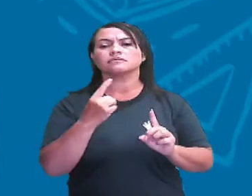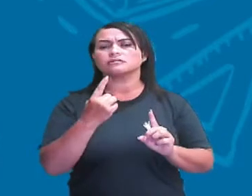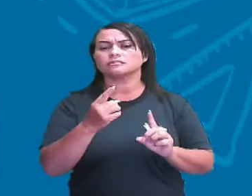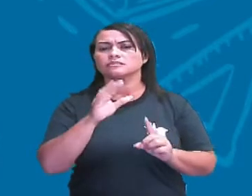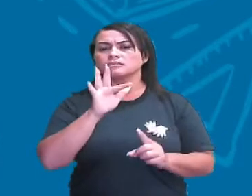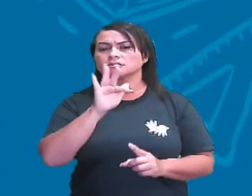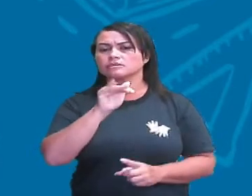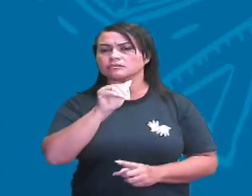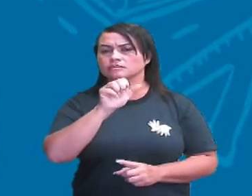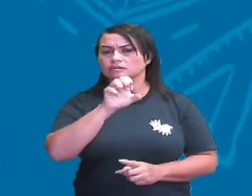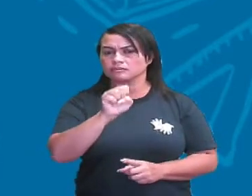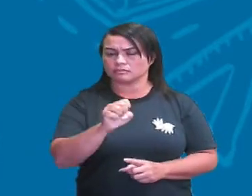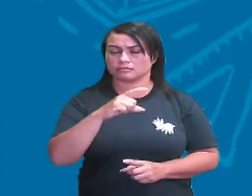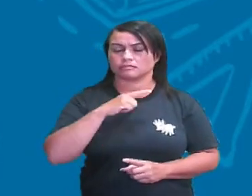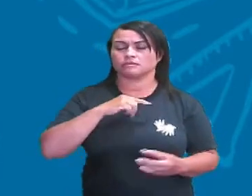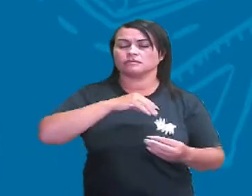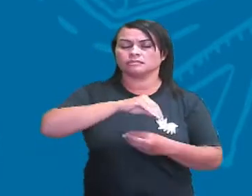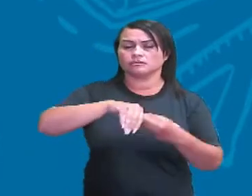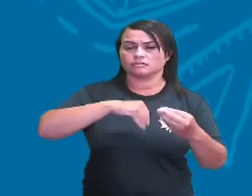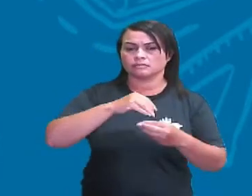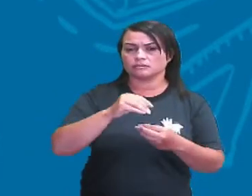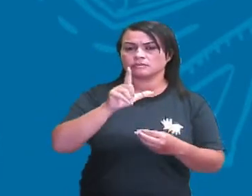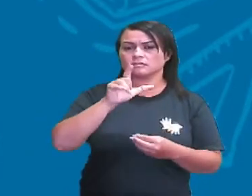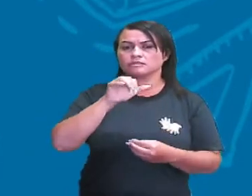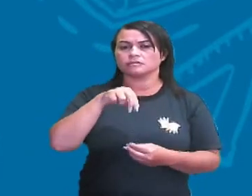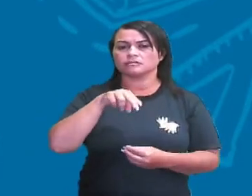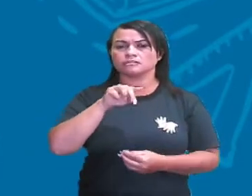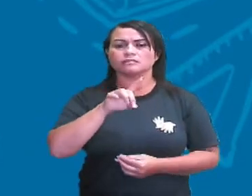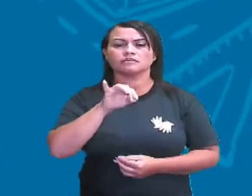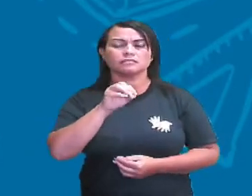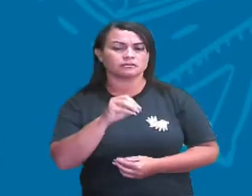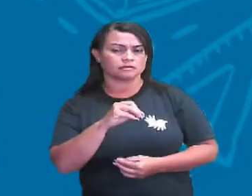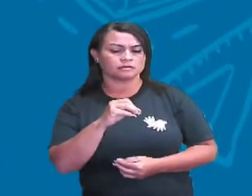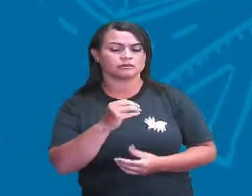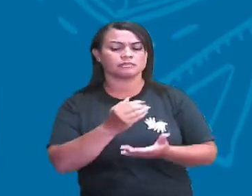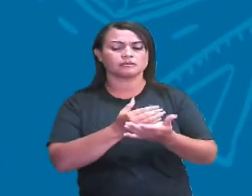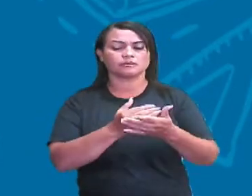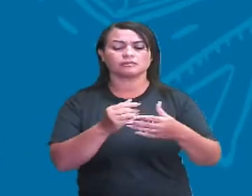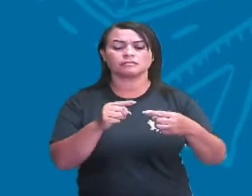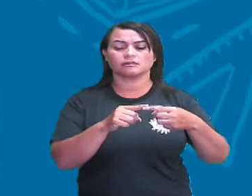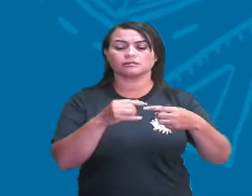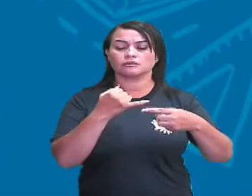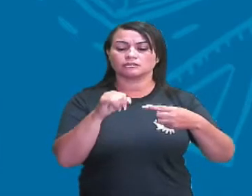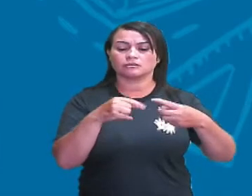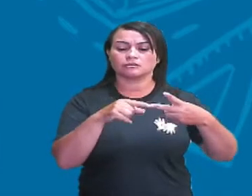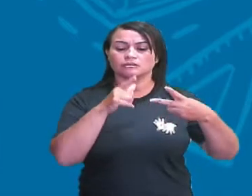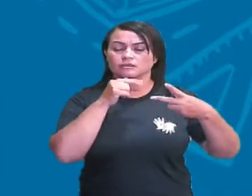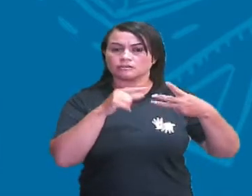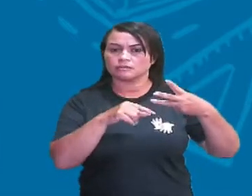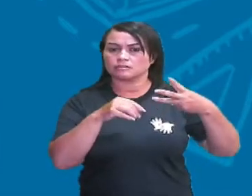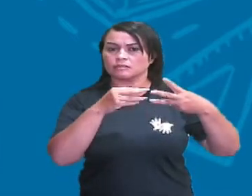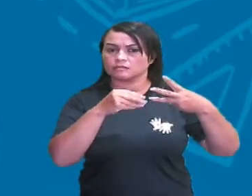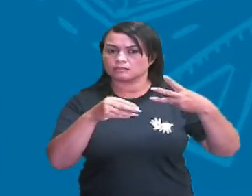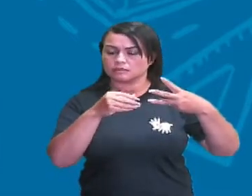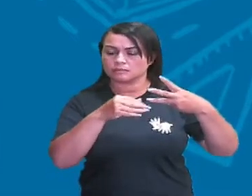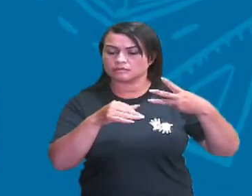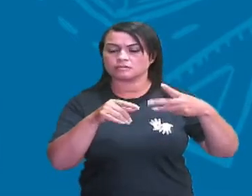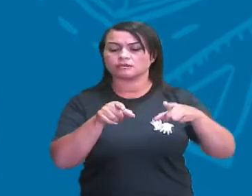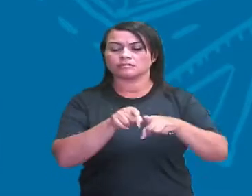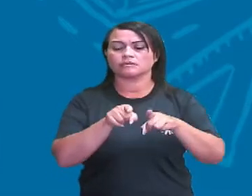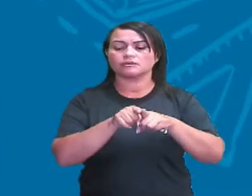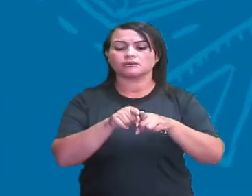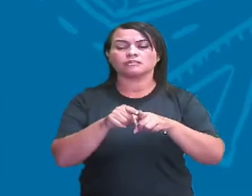estado líquido, como essa do óleo, da água e da areia, e também misturas em estados sólidos, como